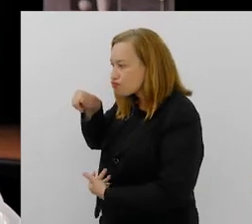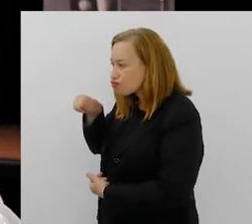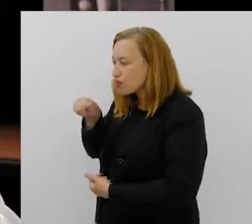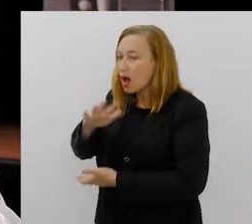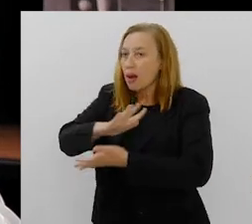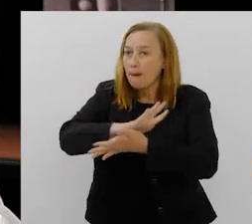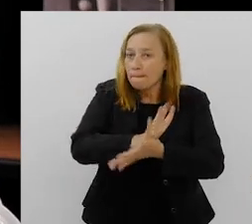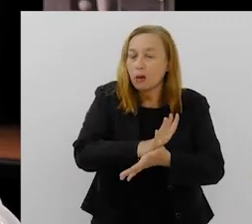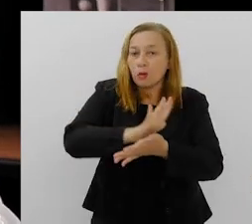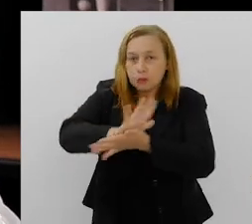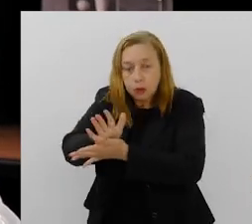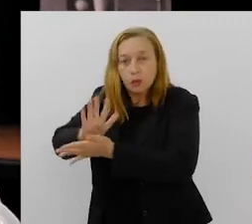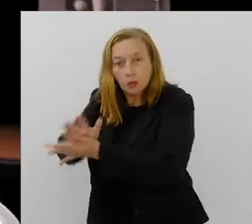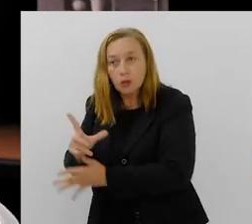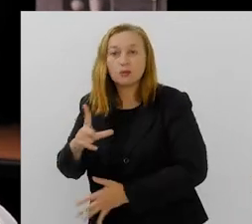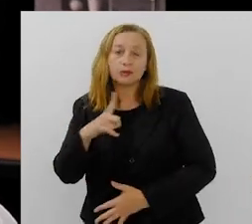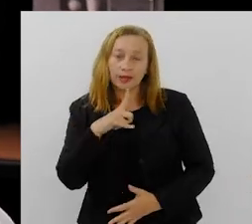preconceitos